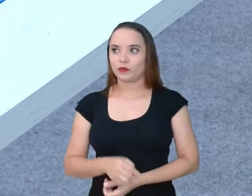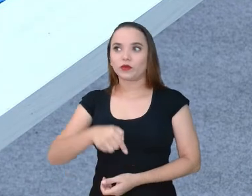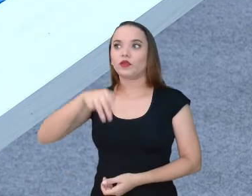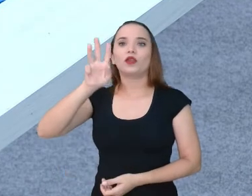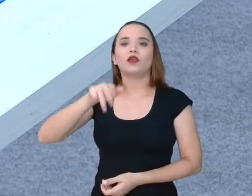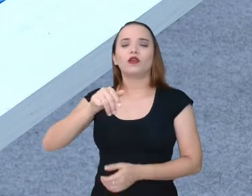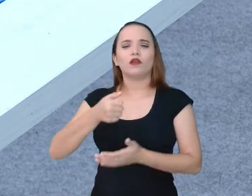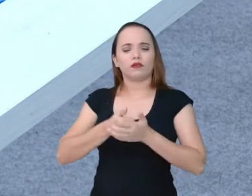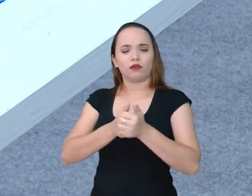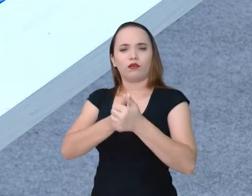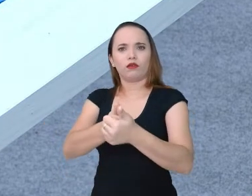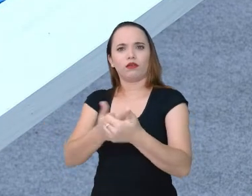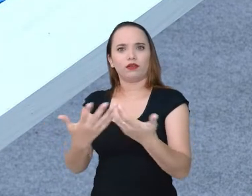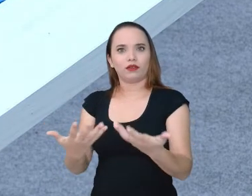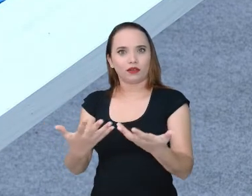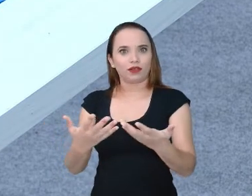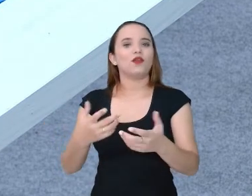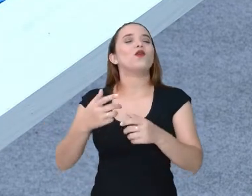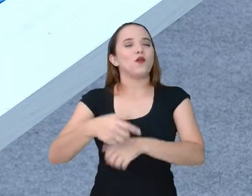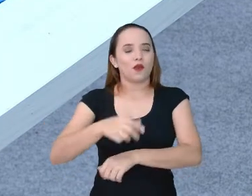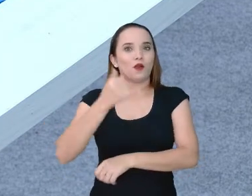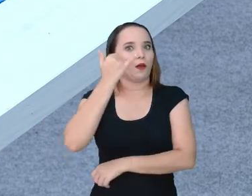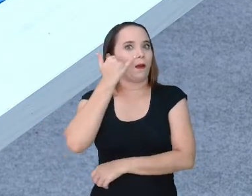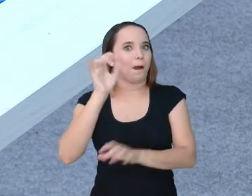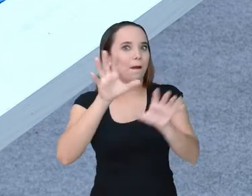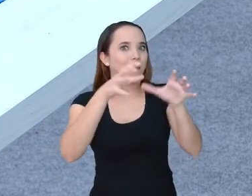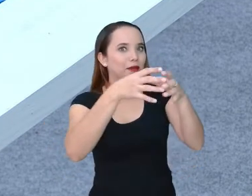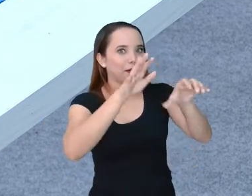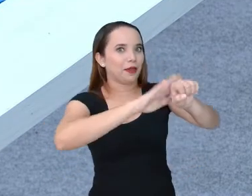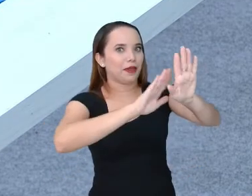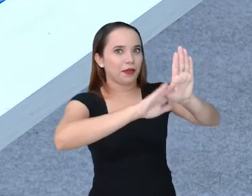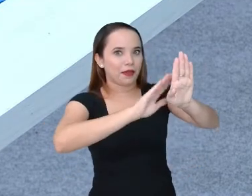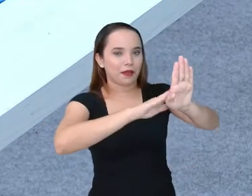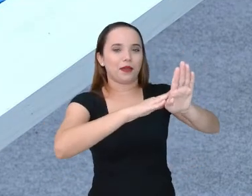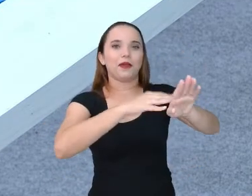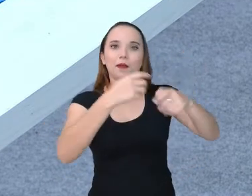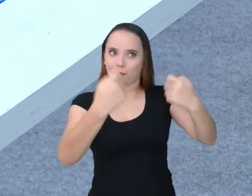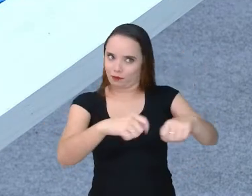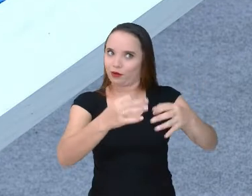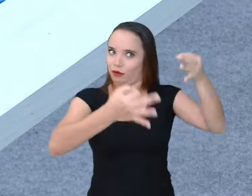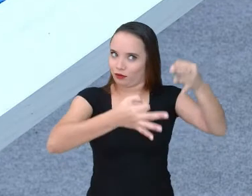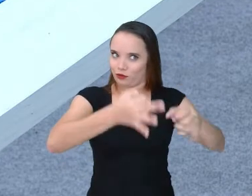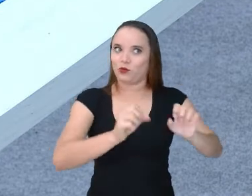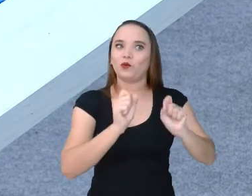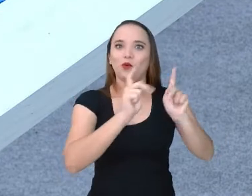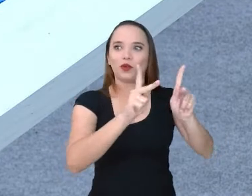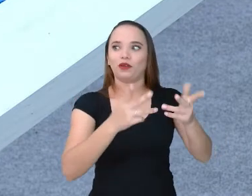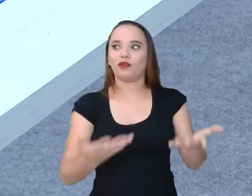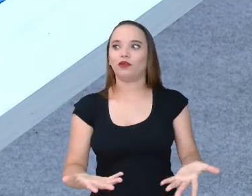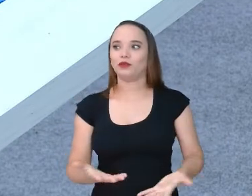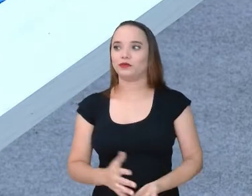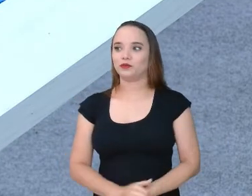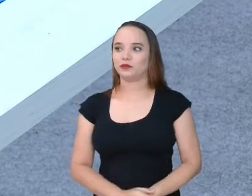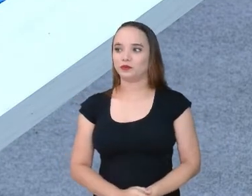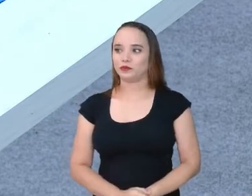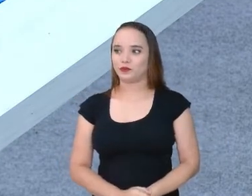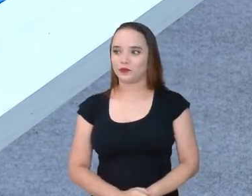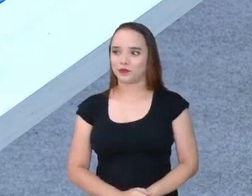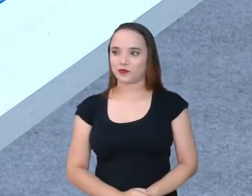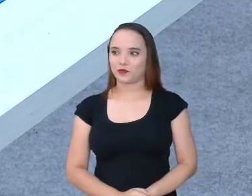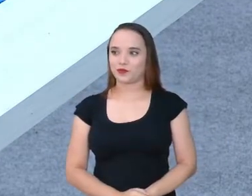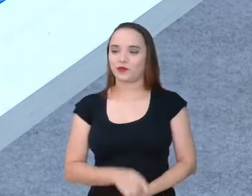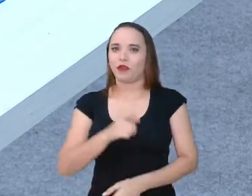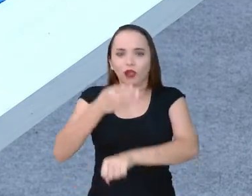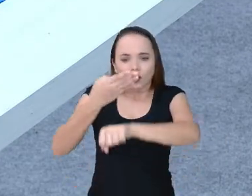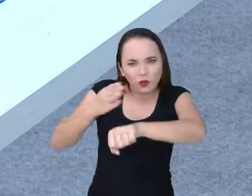acompanhamento disso? Conto com vocês aí da produção pra serem justos. Bora. 360 graus, né? É, um, dois, três e já. Ah, tu